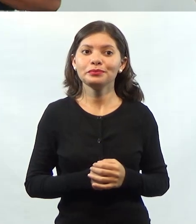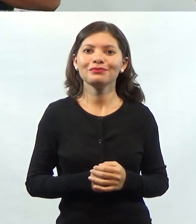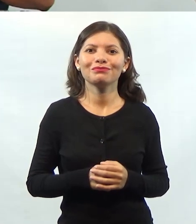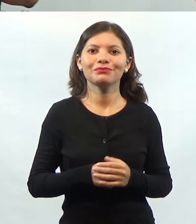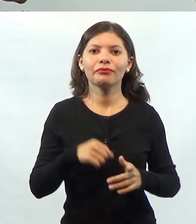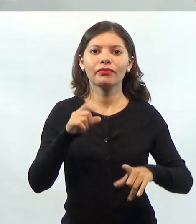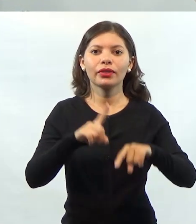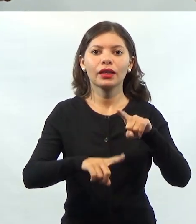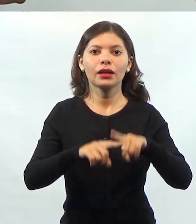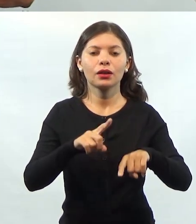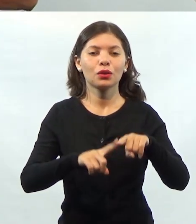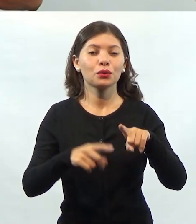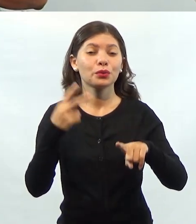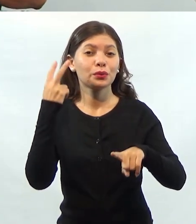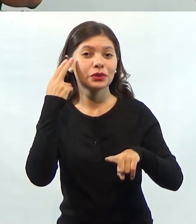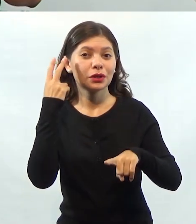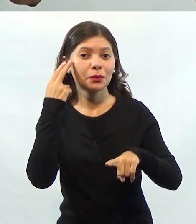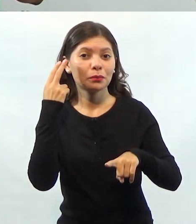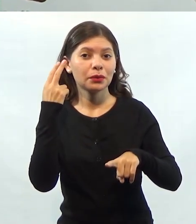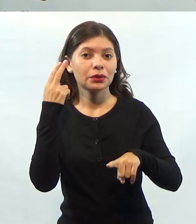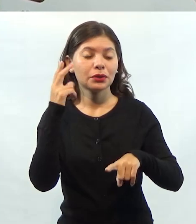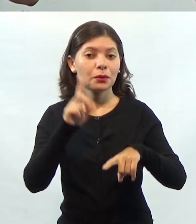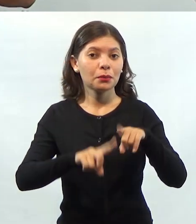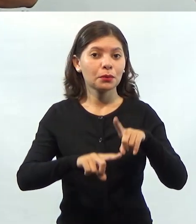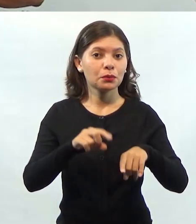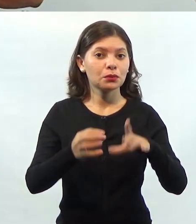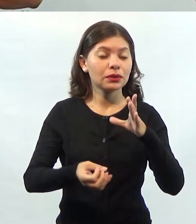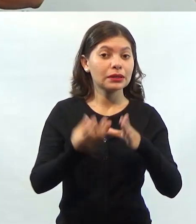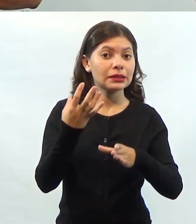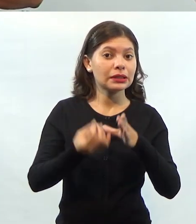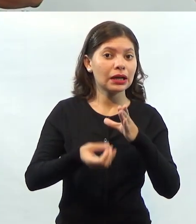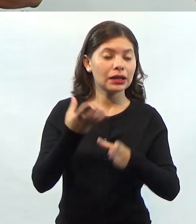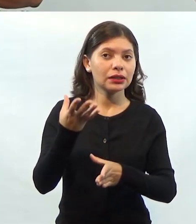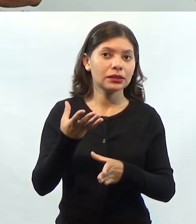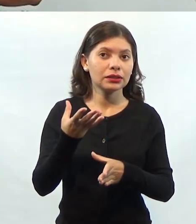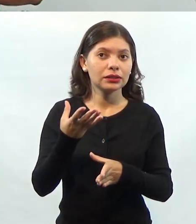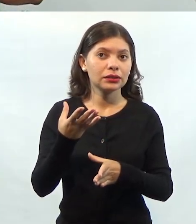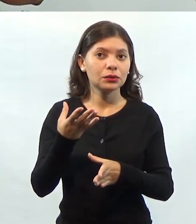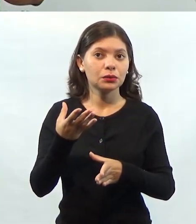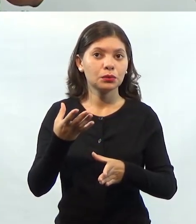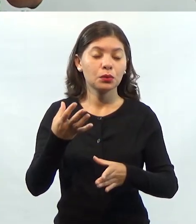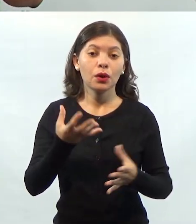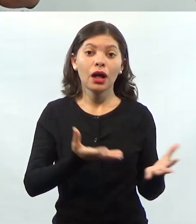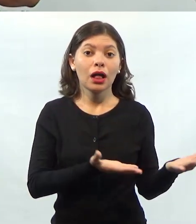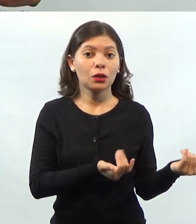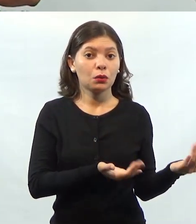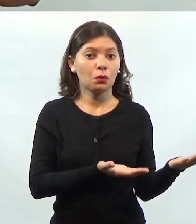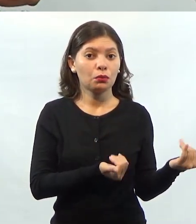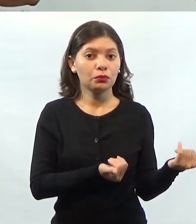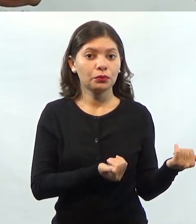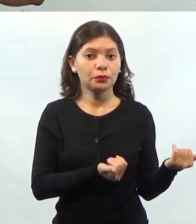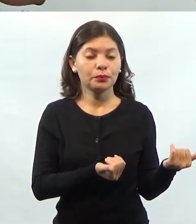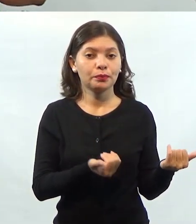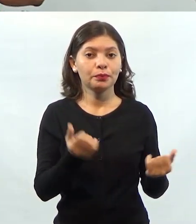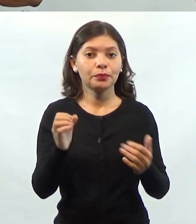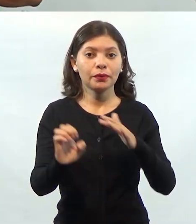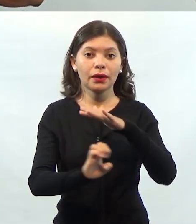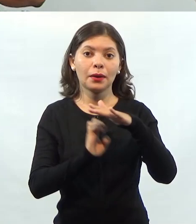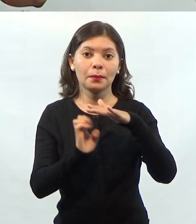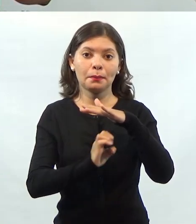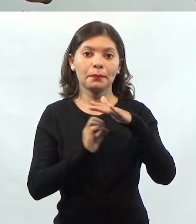Os produtos pontos de interrogação geralmente são aqueles produtos lançados há pouco tempo, a empresa lançou eles,